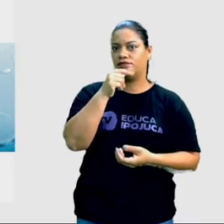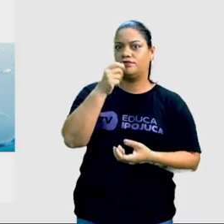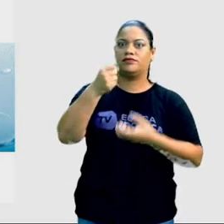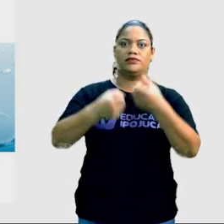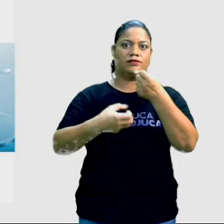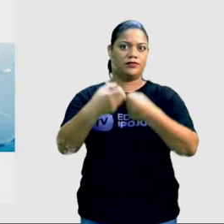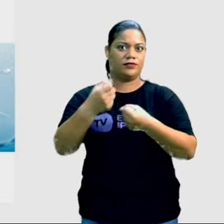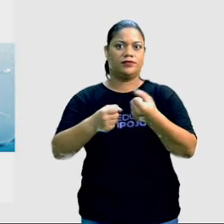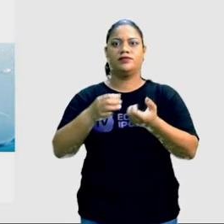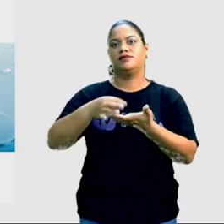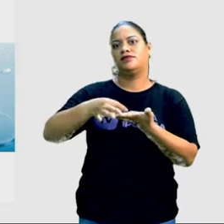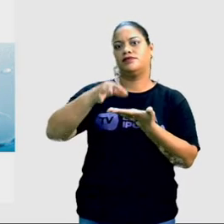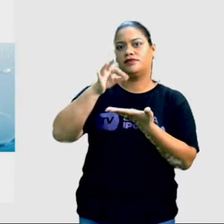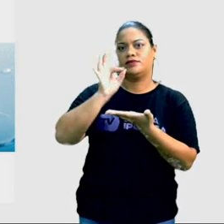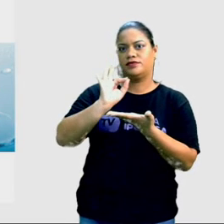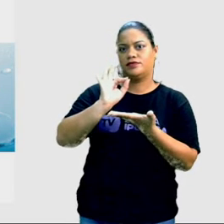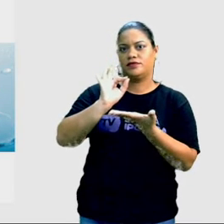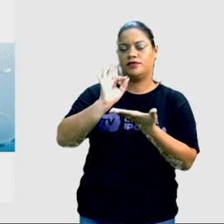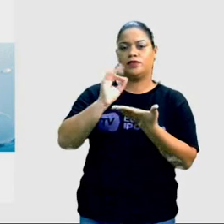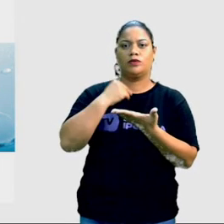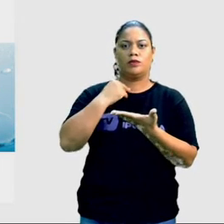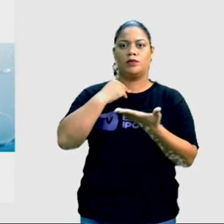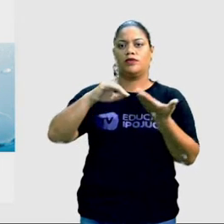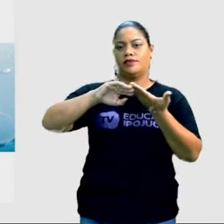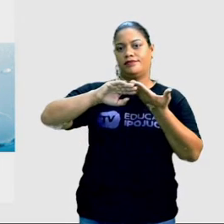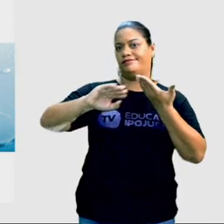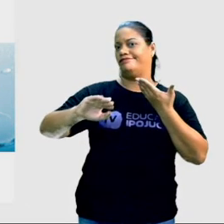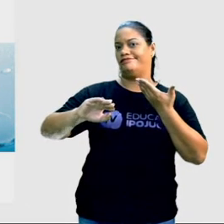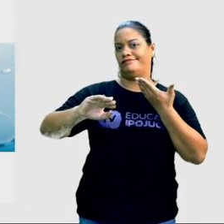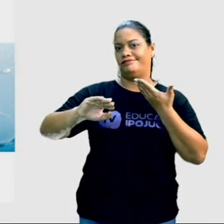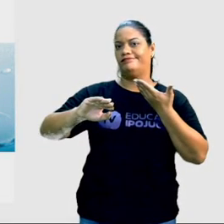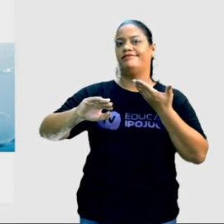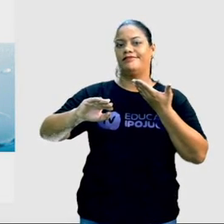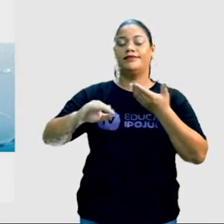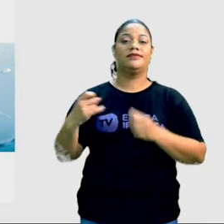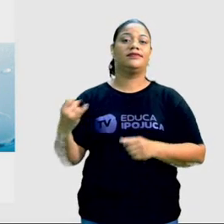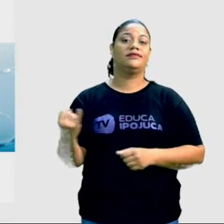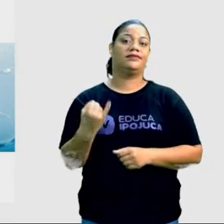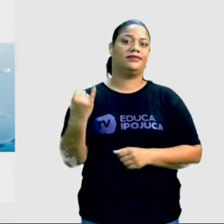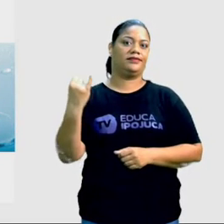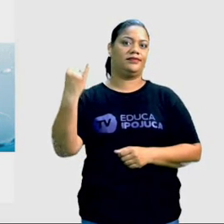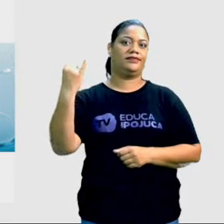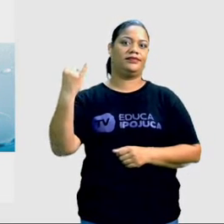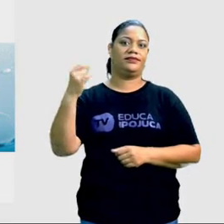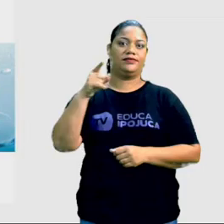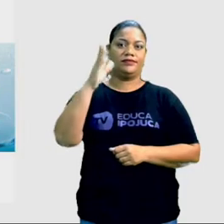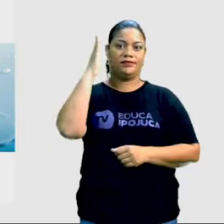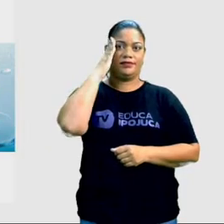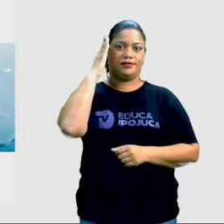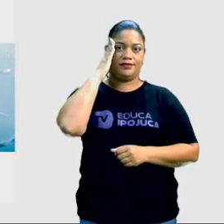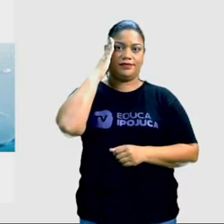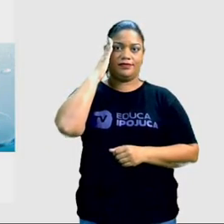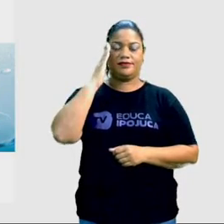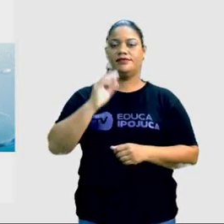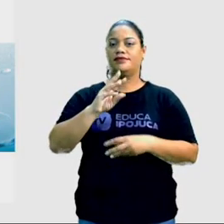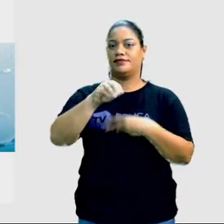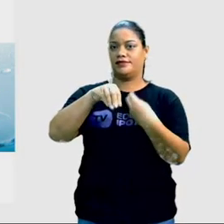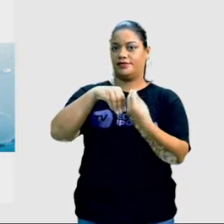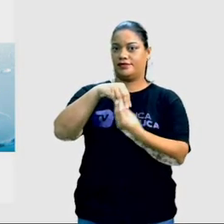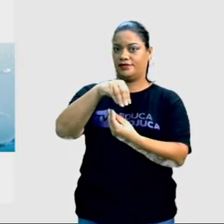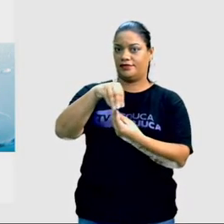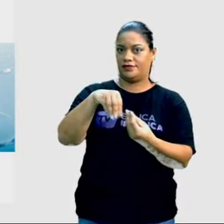leite com o café, não vai poder mais tirar. Então é importante você entender essas